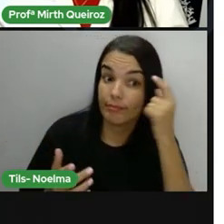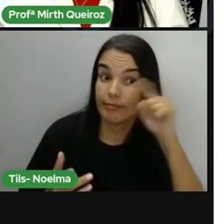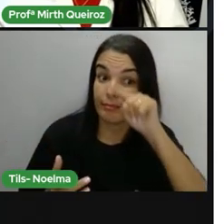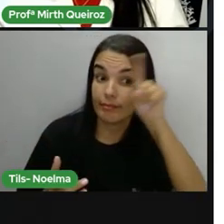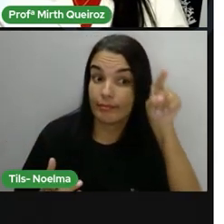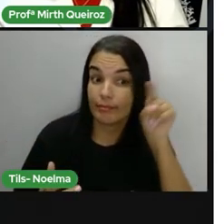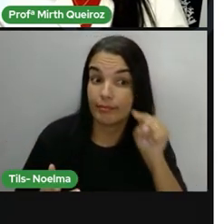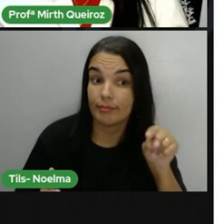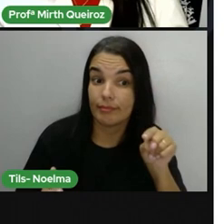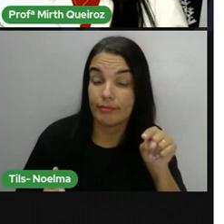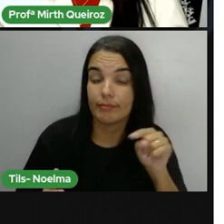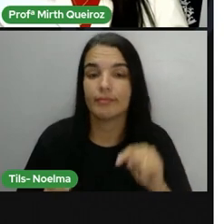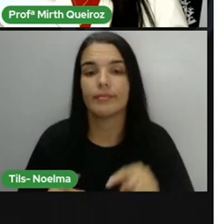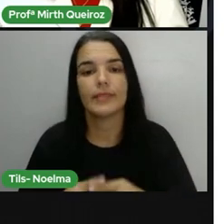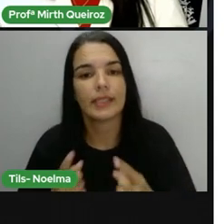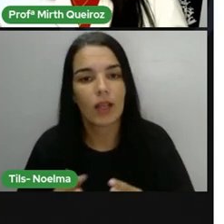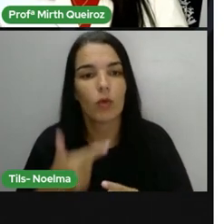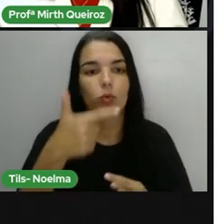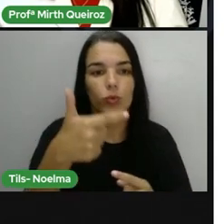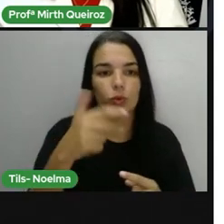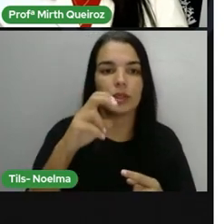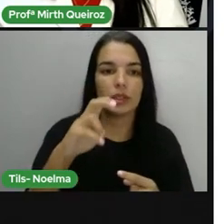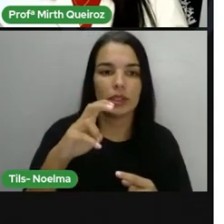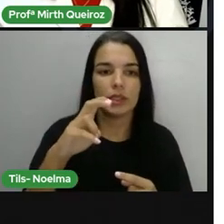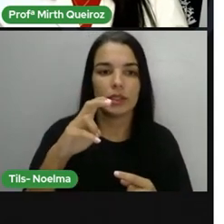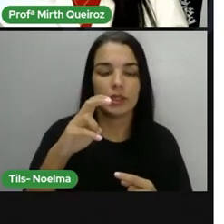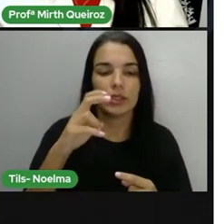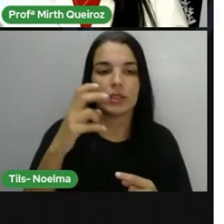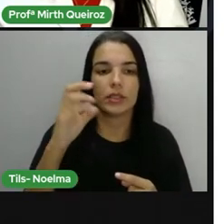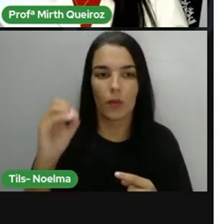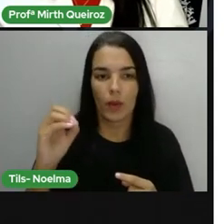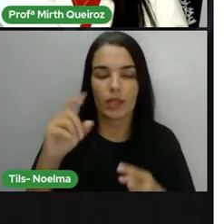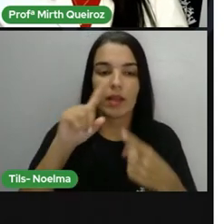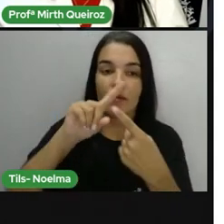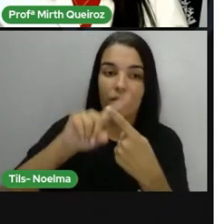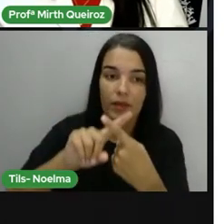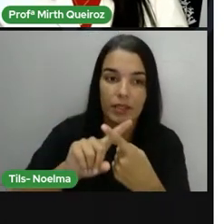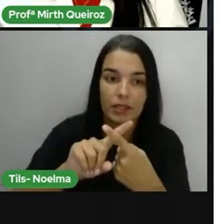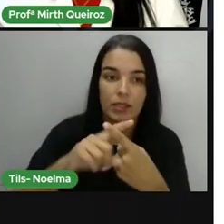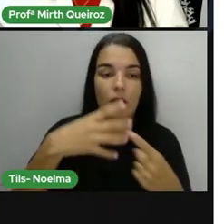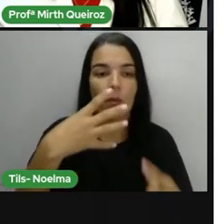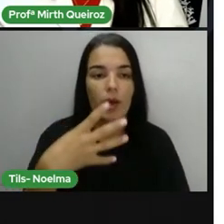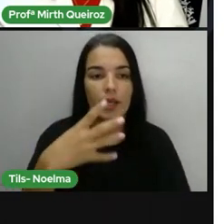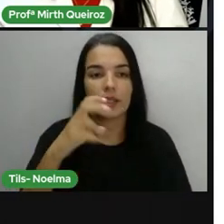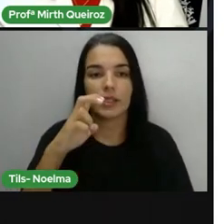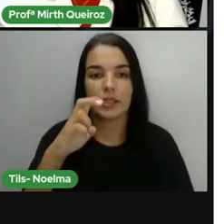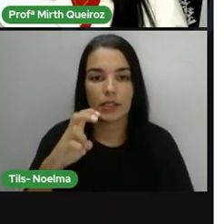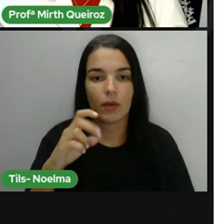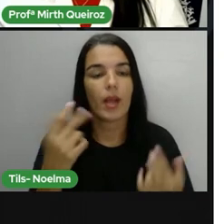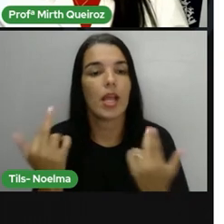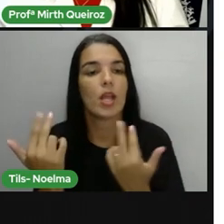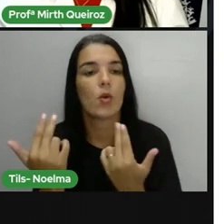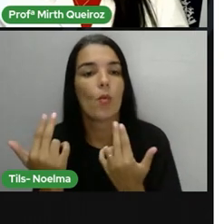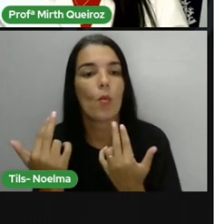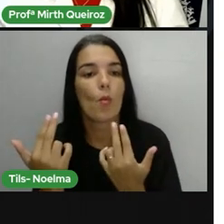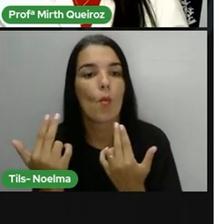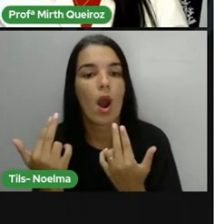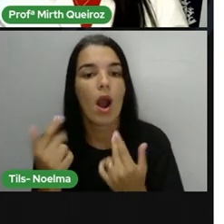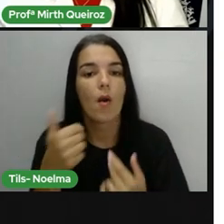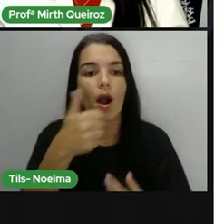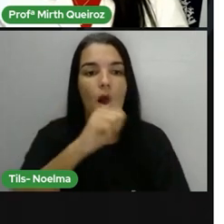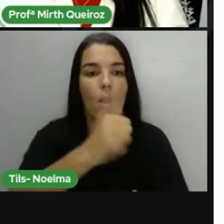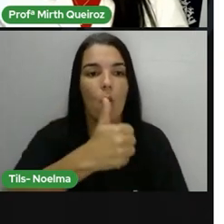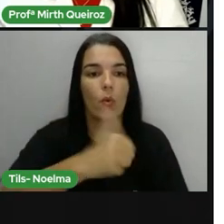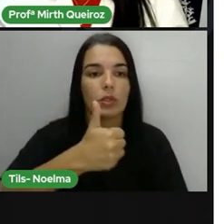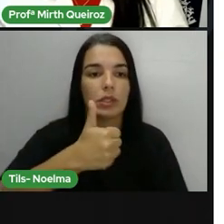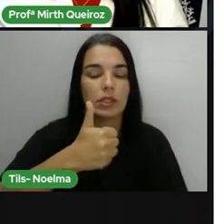250 vezes 45, que vai ser igual a 11.250. Como foi que